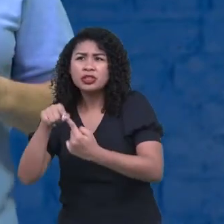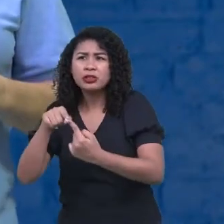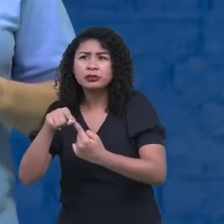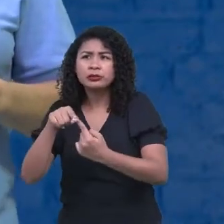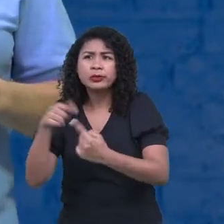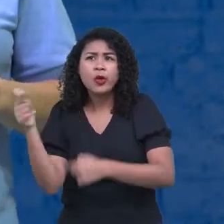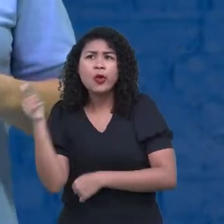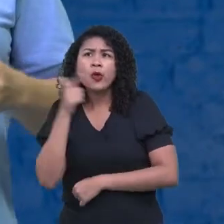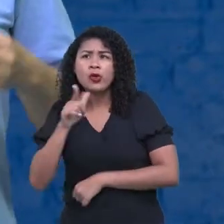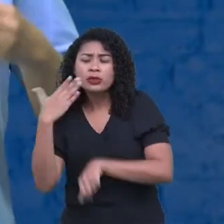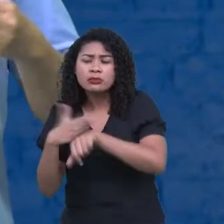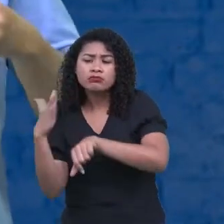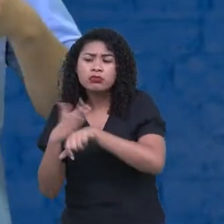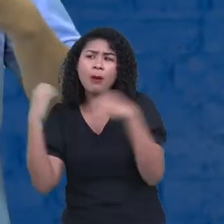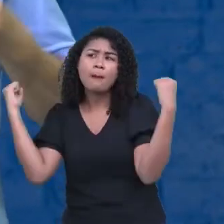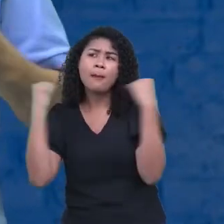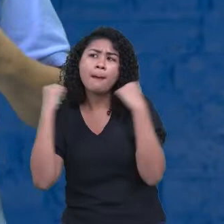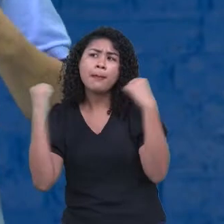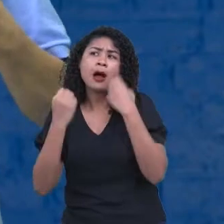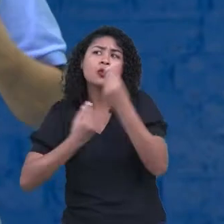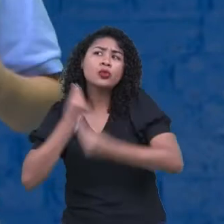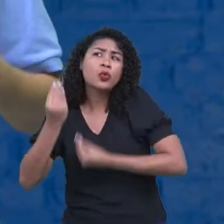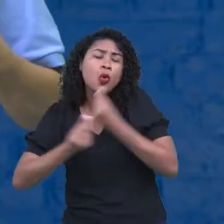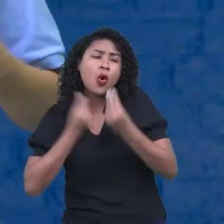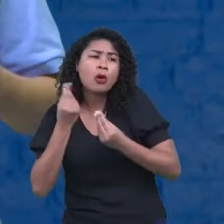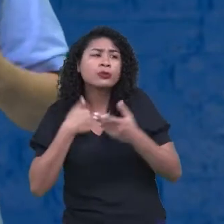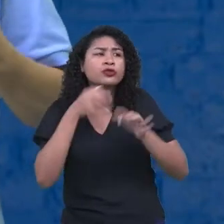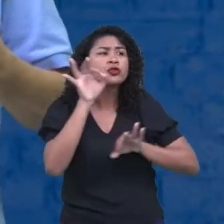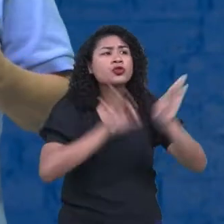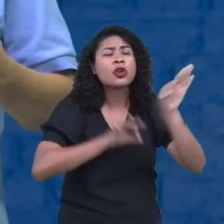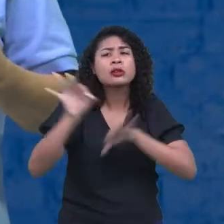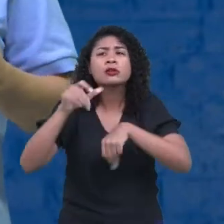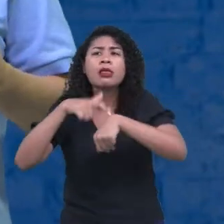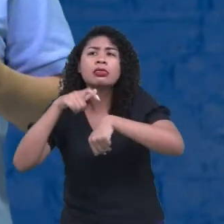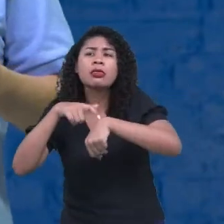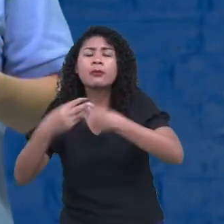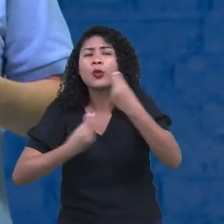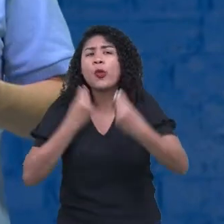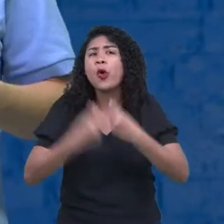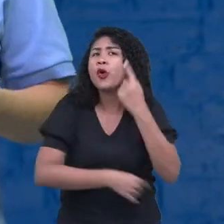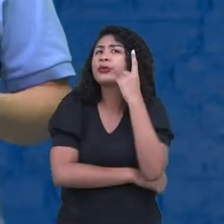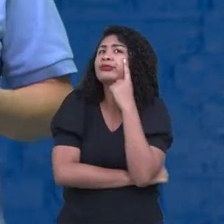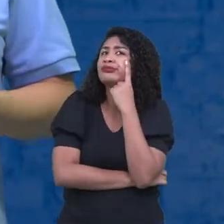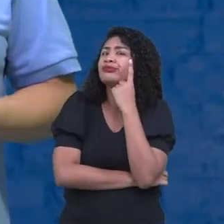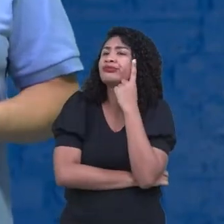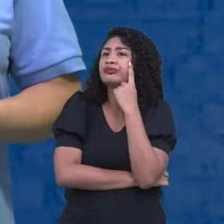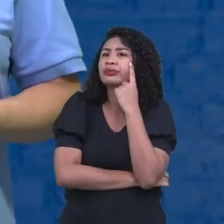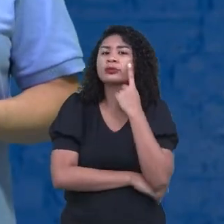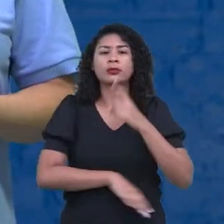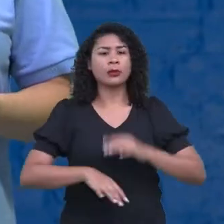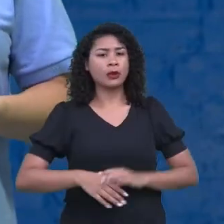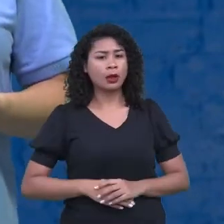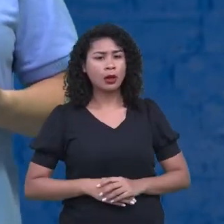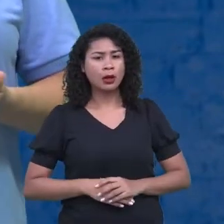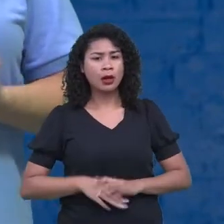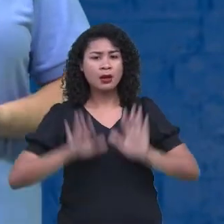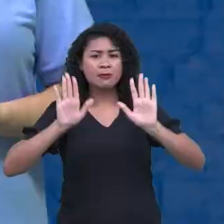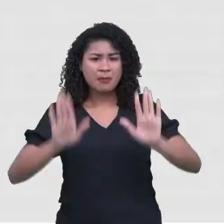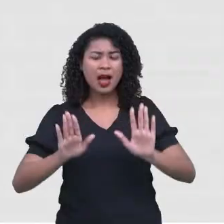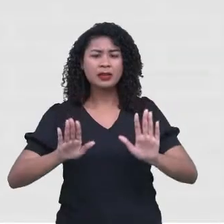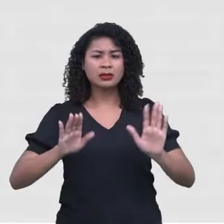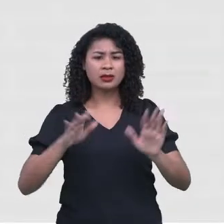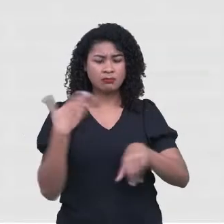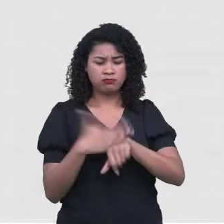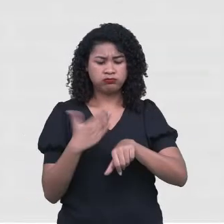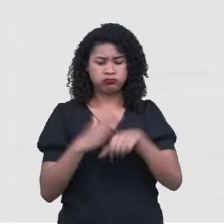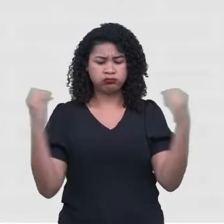fazer uma atividade física? Por que é tão importante fazer uma atividade física para o nosso projeto de vida? Vamos continuar vendo?